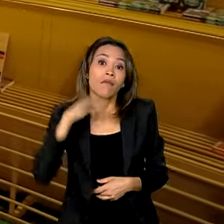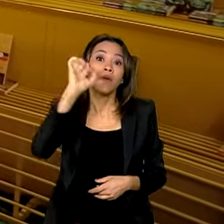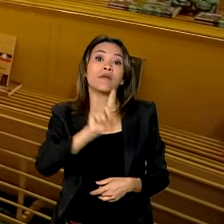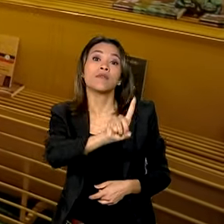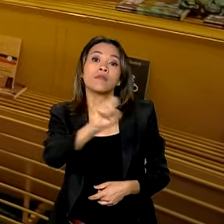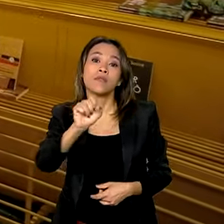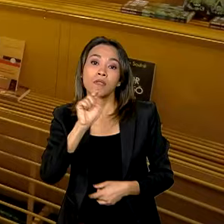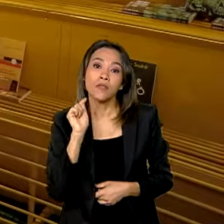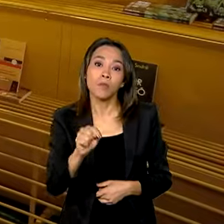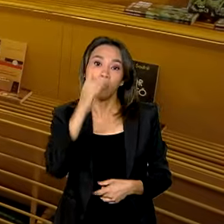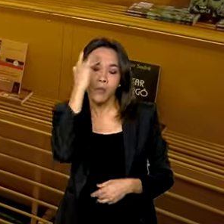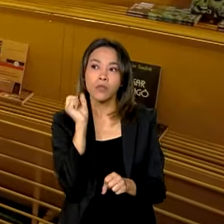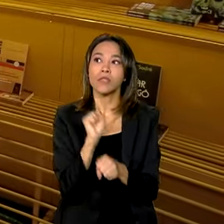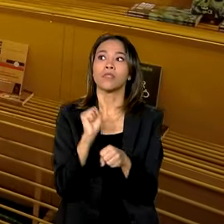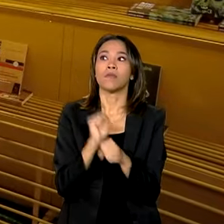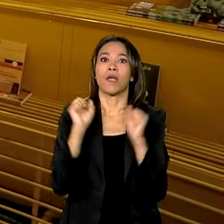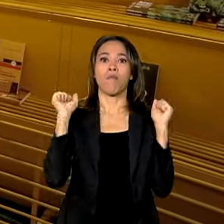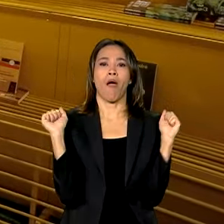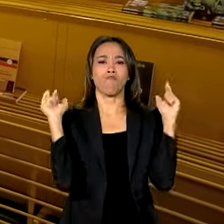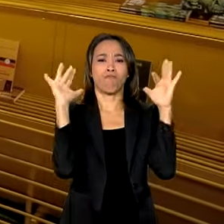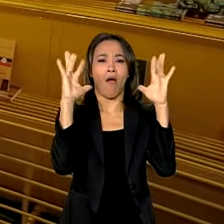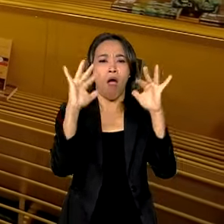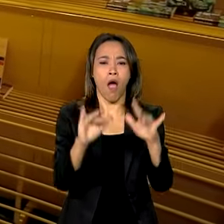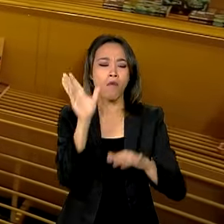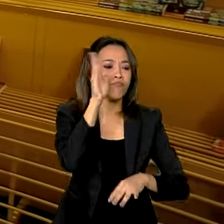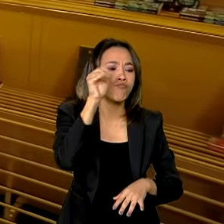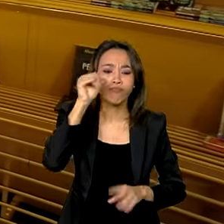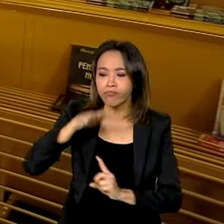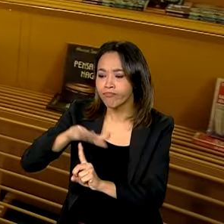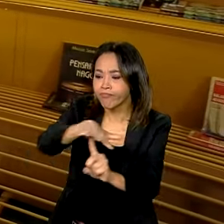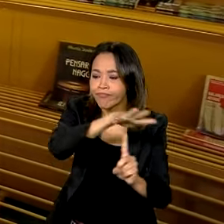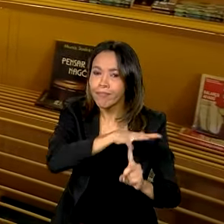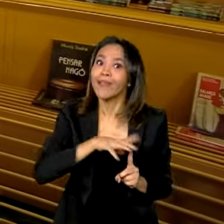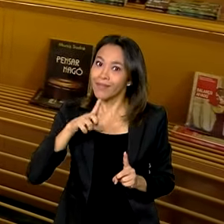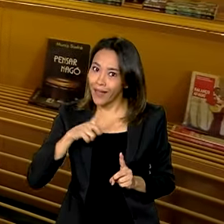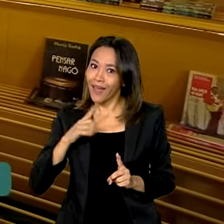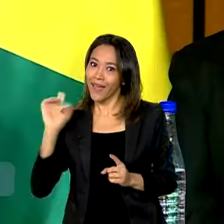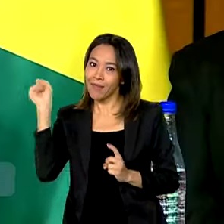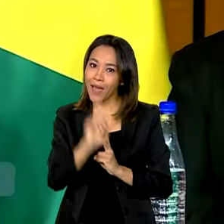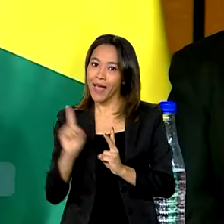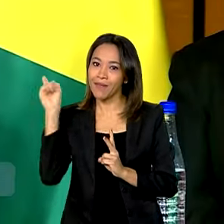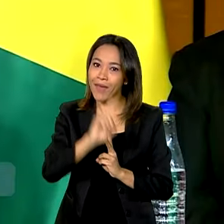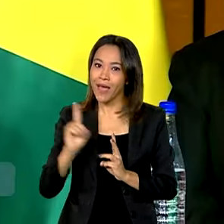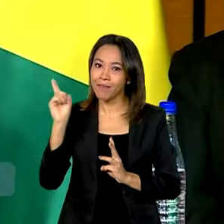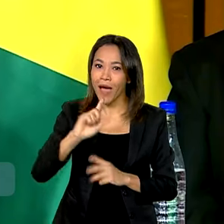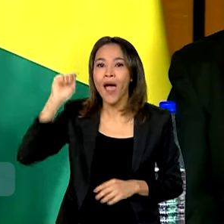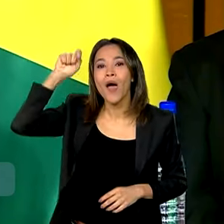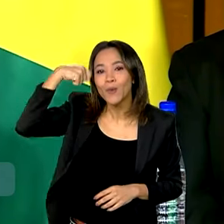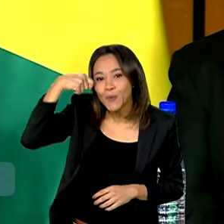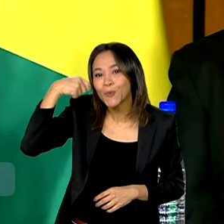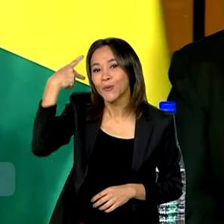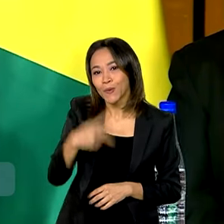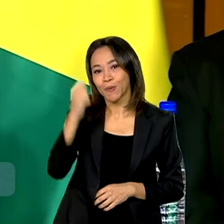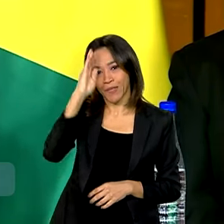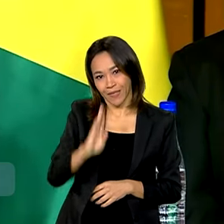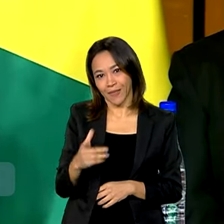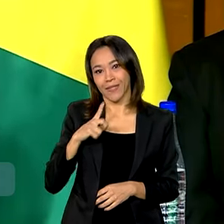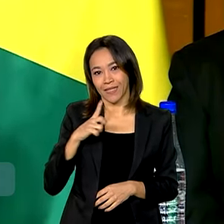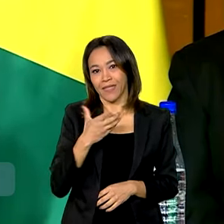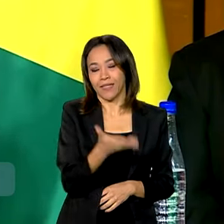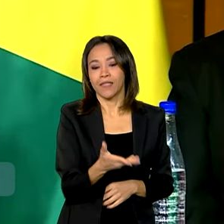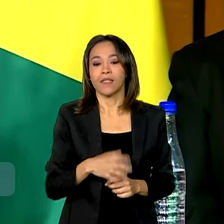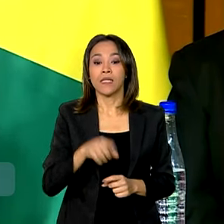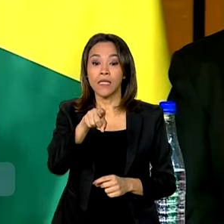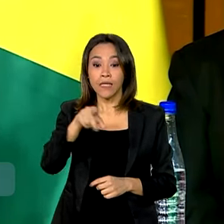pessoas são esperadas para esta edição, que terá participação de escritores brasileiros. Durante a abertura do evento, na noite desta